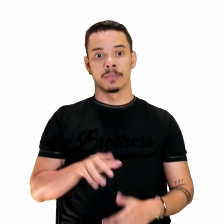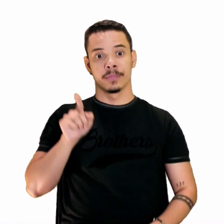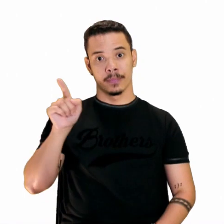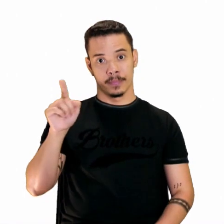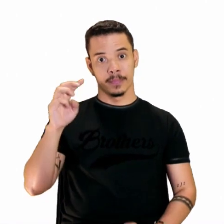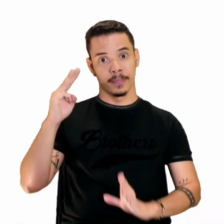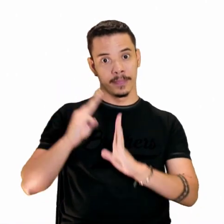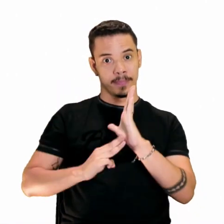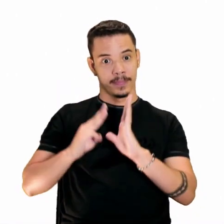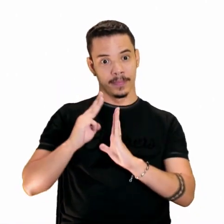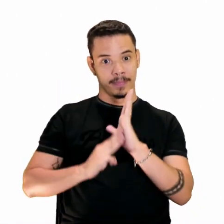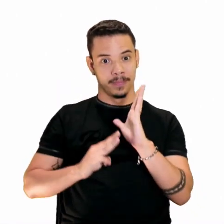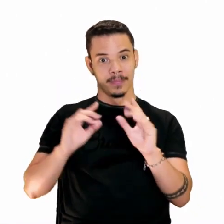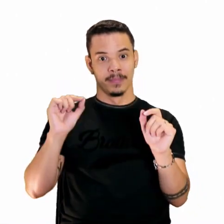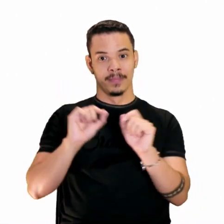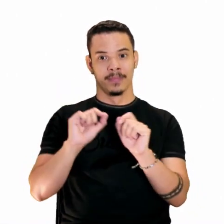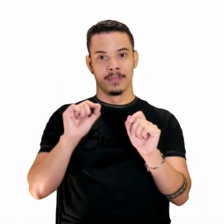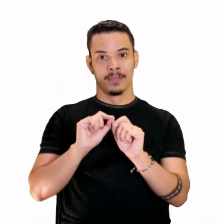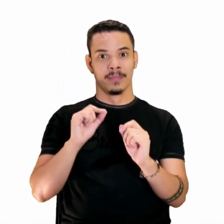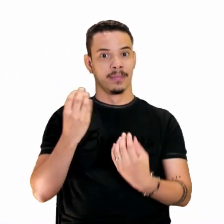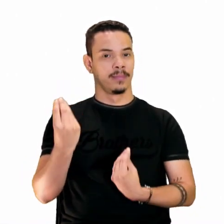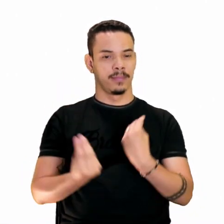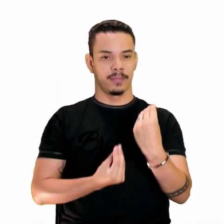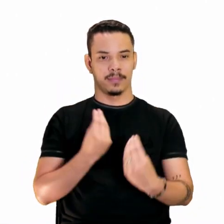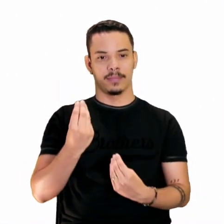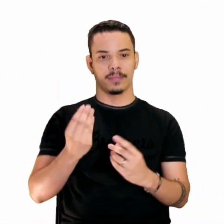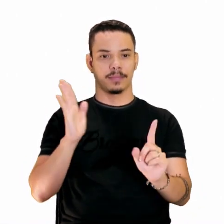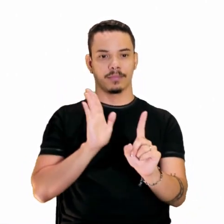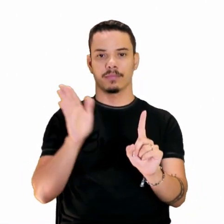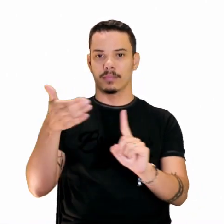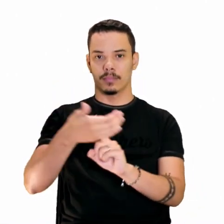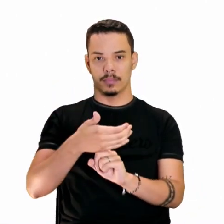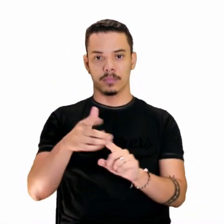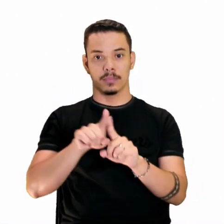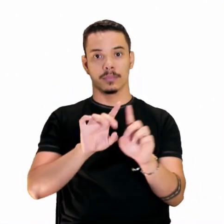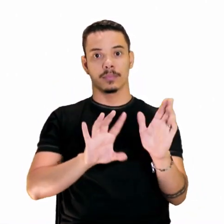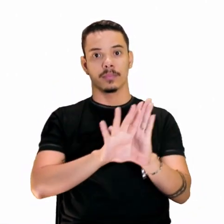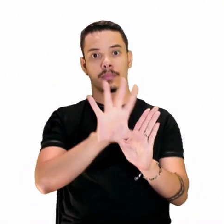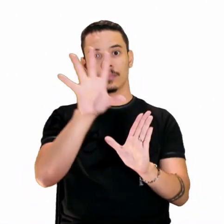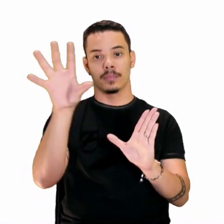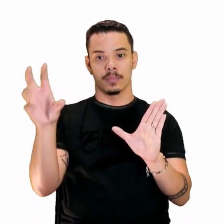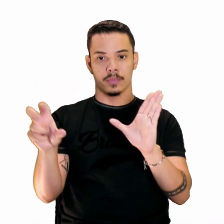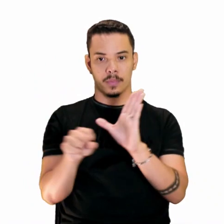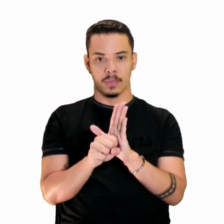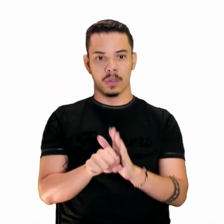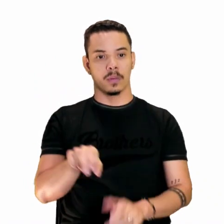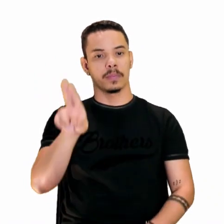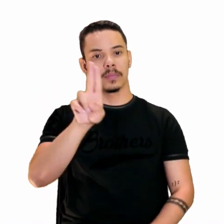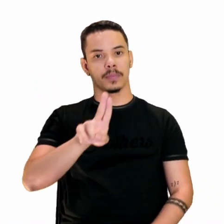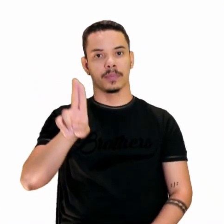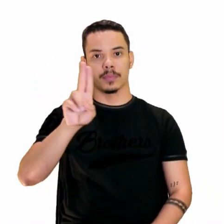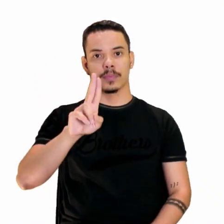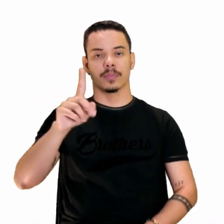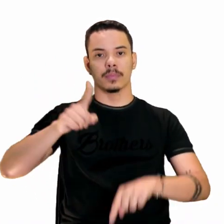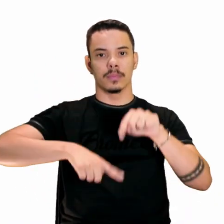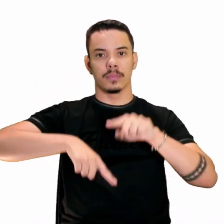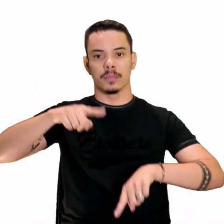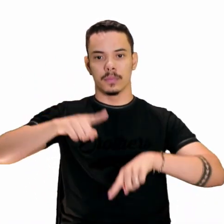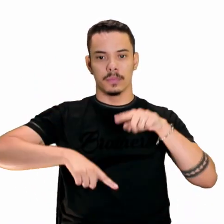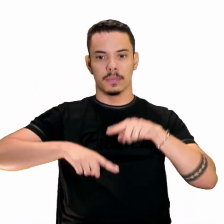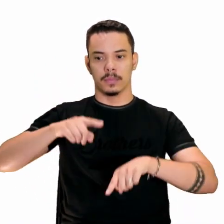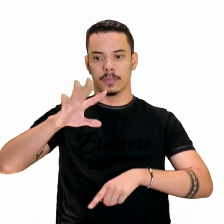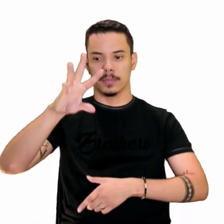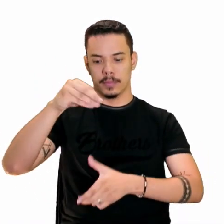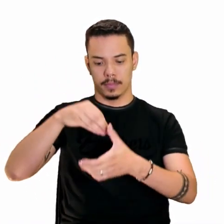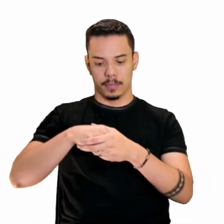método, né? Vai ser feito de maneira indireta e simbólica. Usando referências de elementos de um